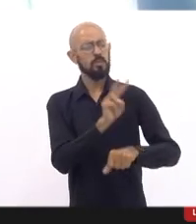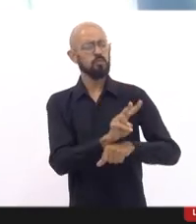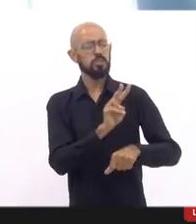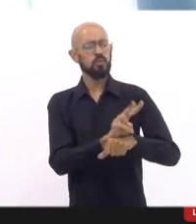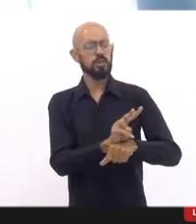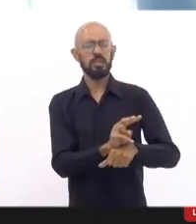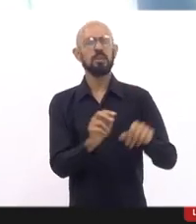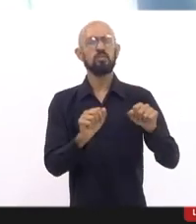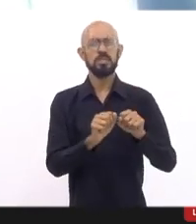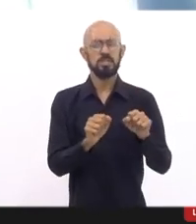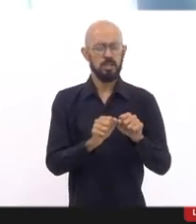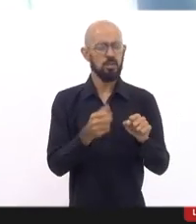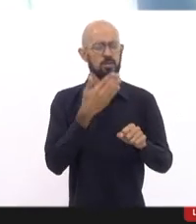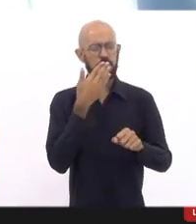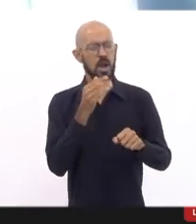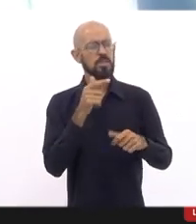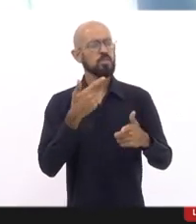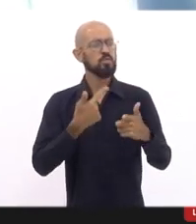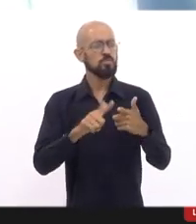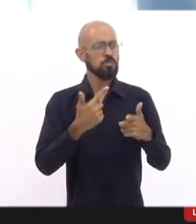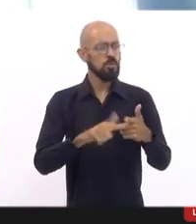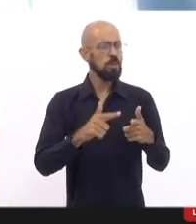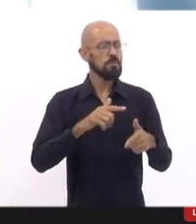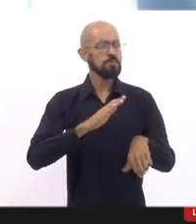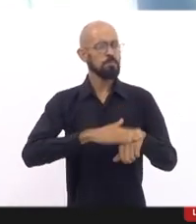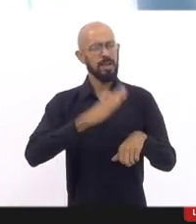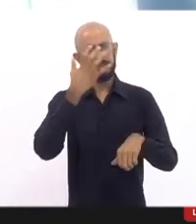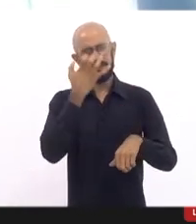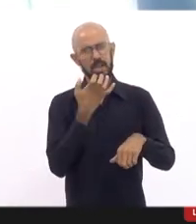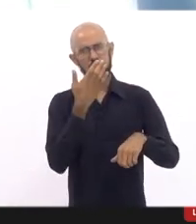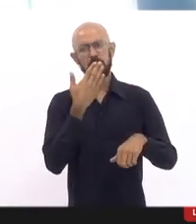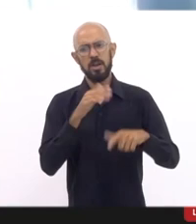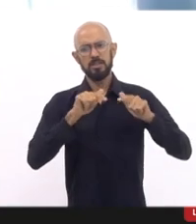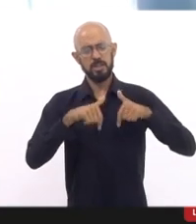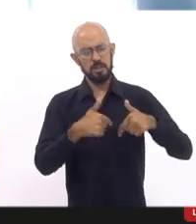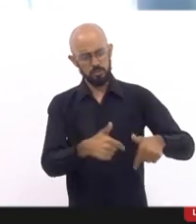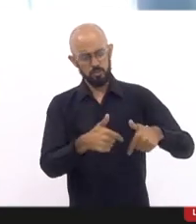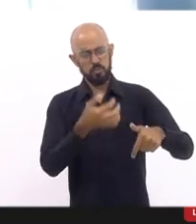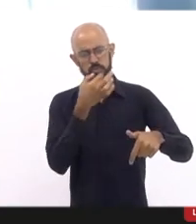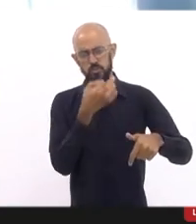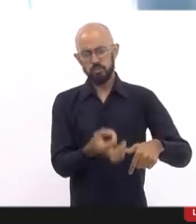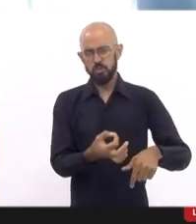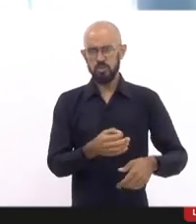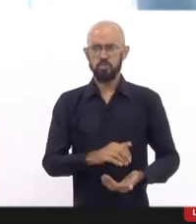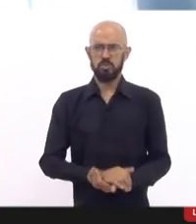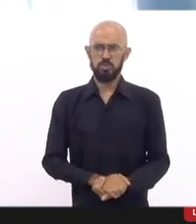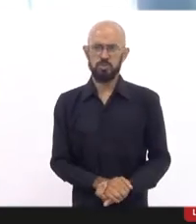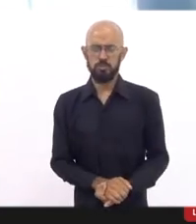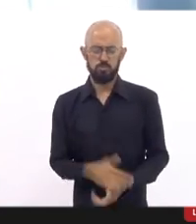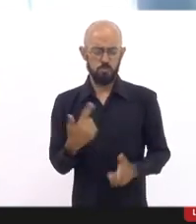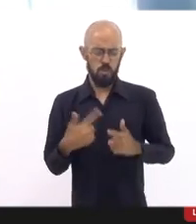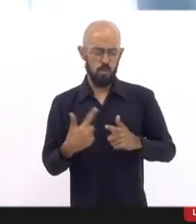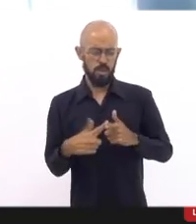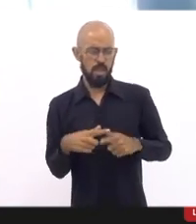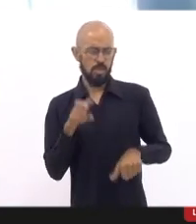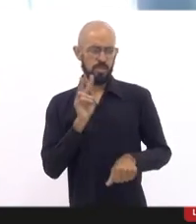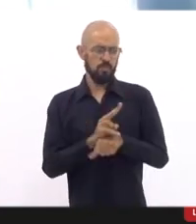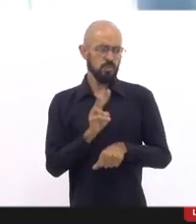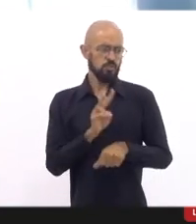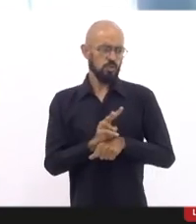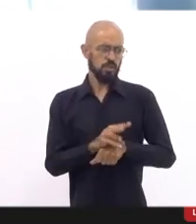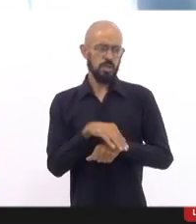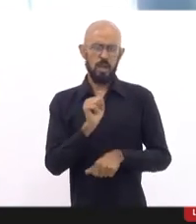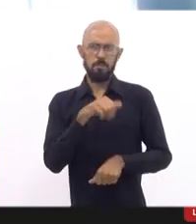quais são os problemas mais sérios, quais são as iniciativas, quais são até as sugestões que a Defensoria Pública do Rio é a melhor do Brasil,